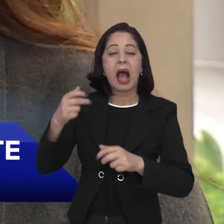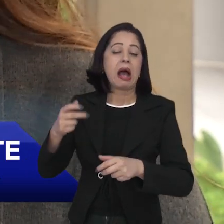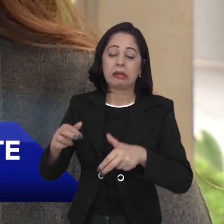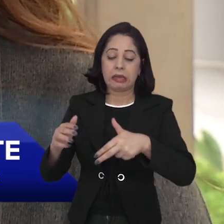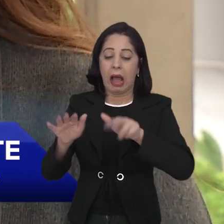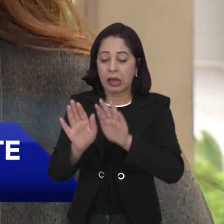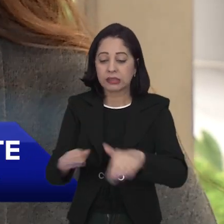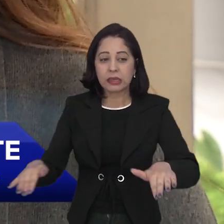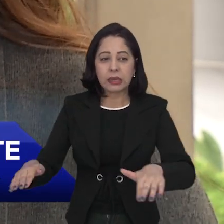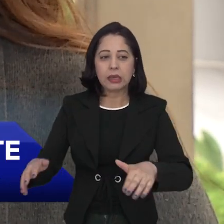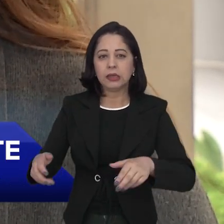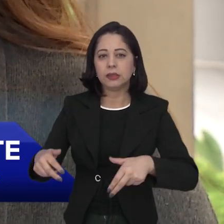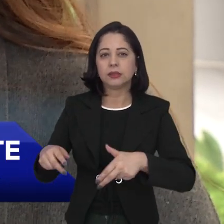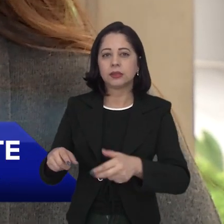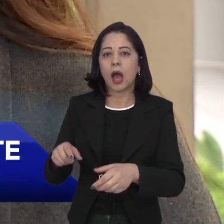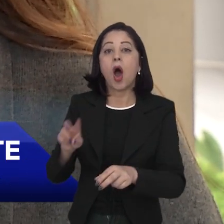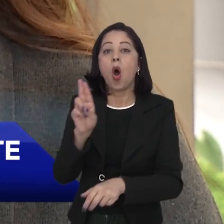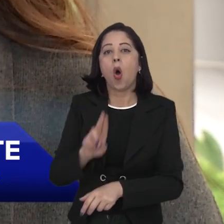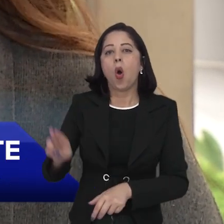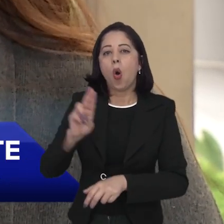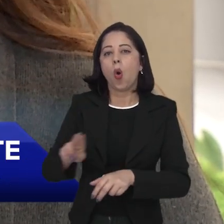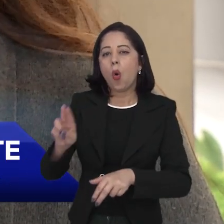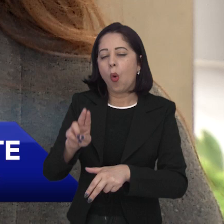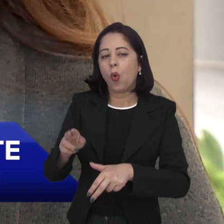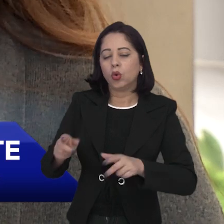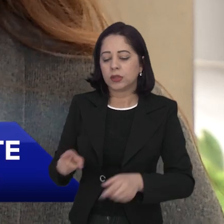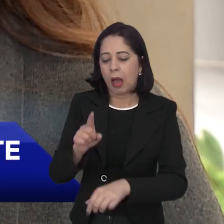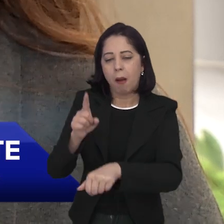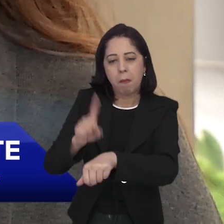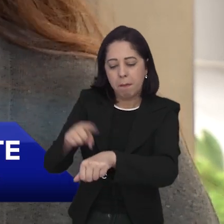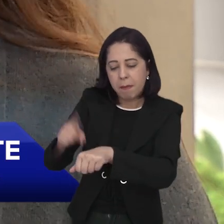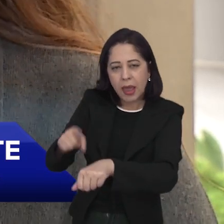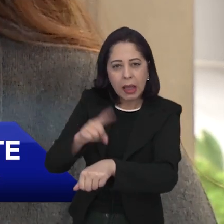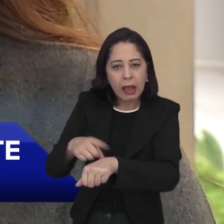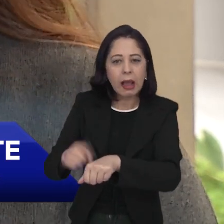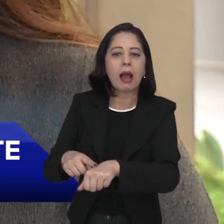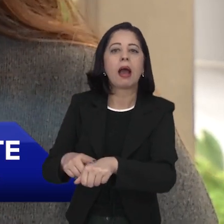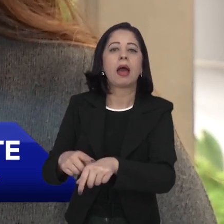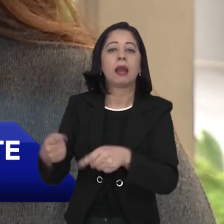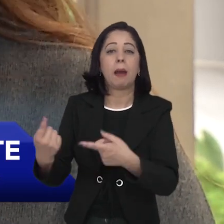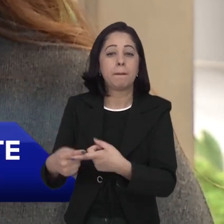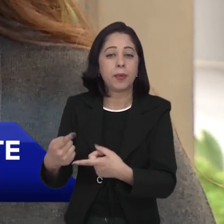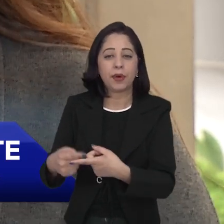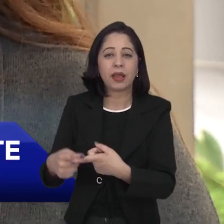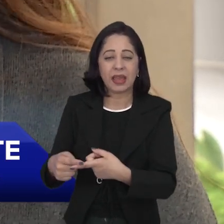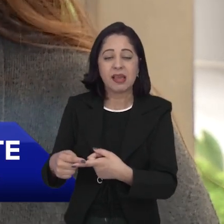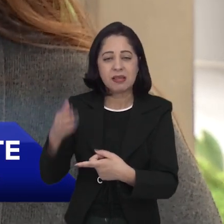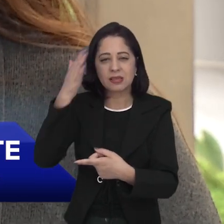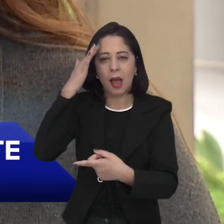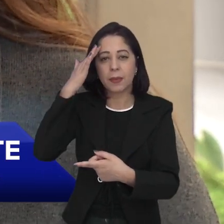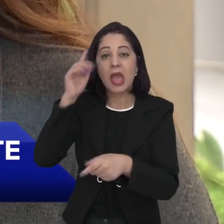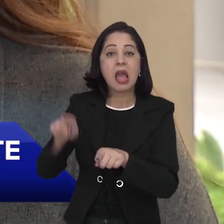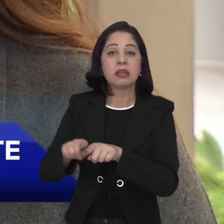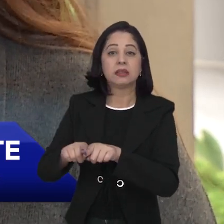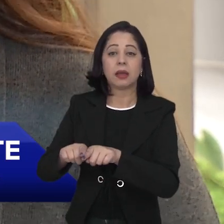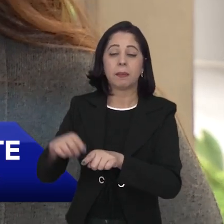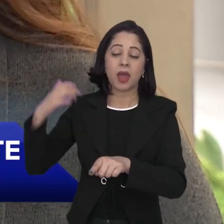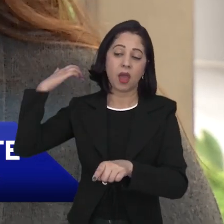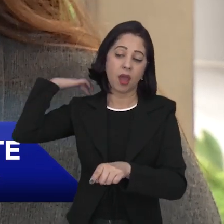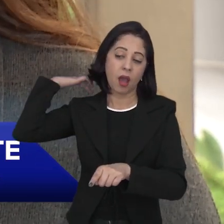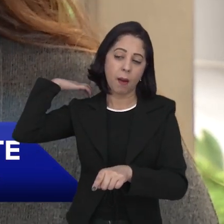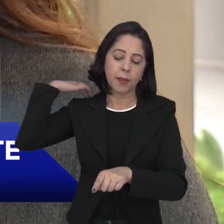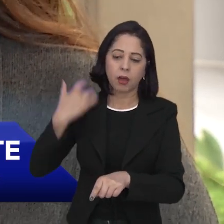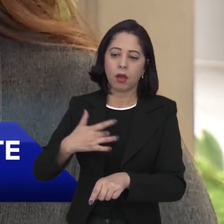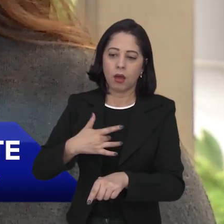andando com muleta, porque ela afetava os membros inferiores, causando paralisia. O pulmão de aço, que eram aquelas crianças que não conseguiam respirar, que foram